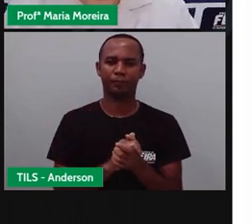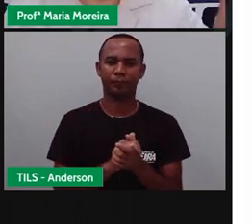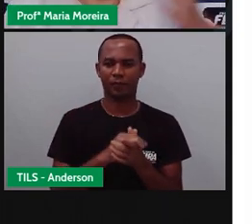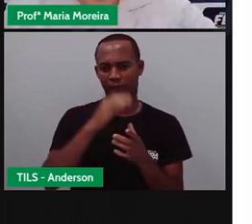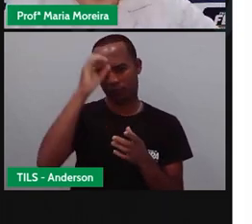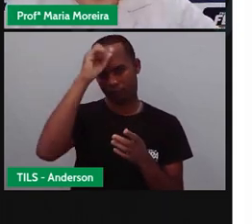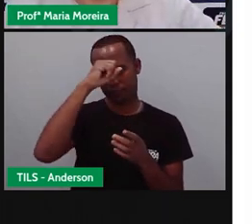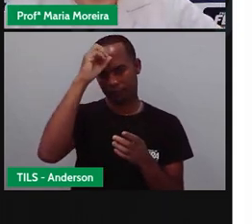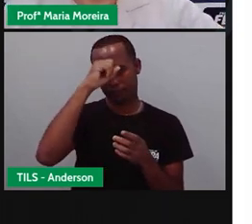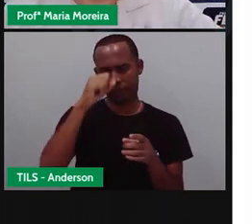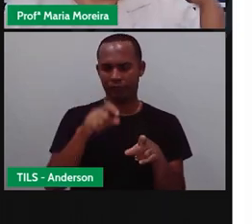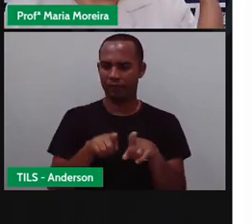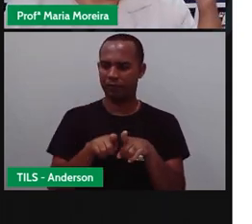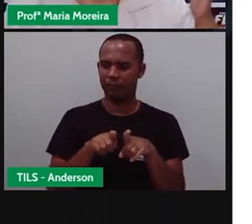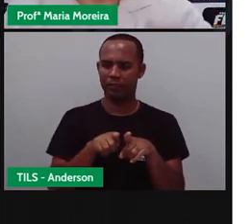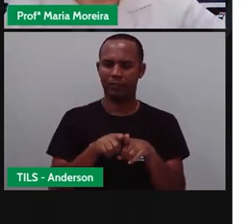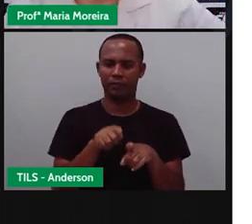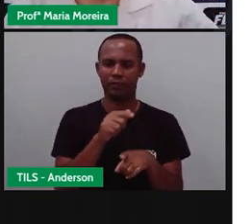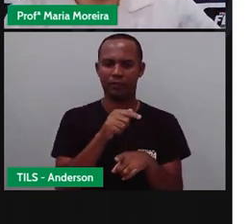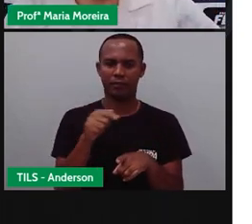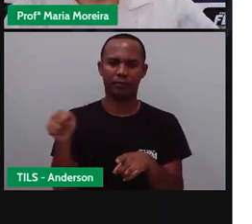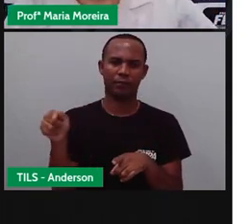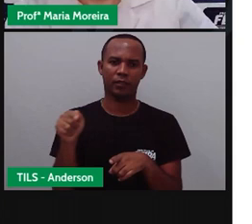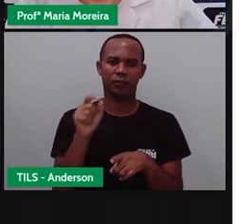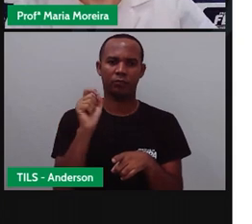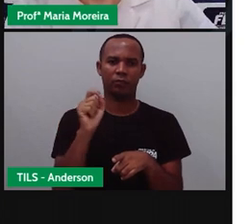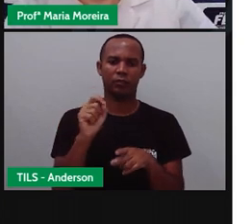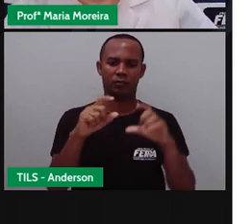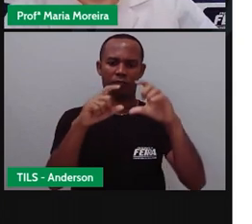gente vai aprender também, Anderson, que essa semana sobre placas de trânsito.